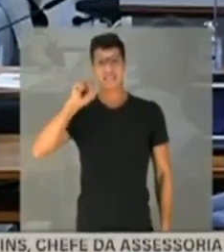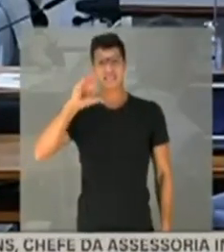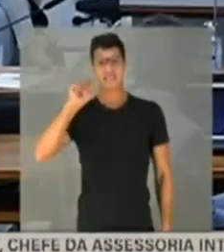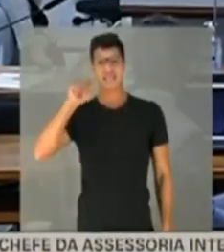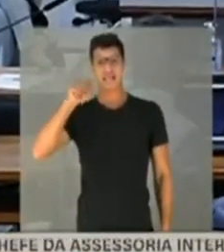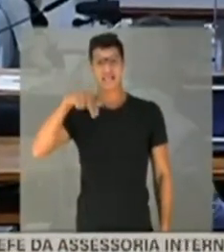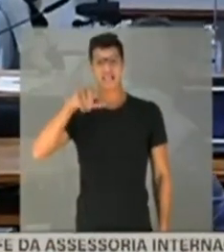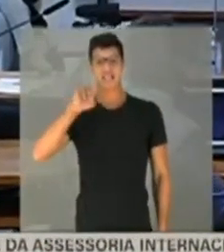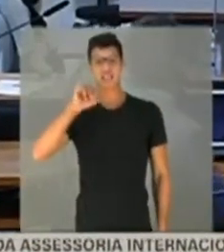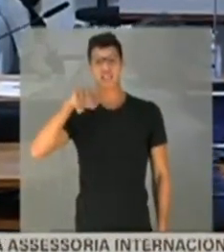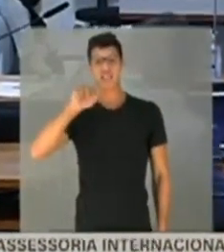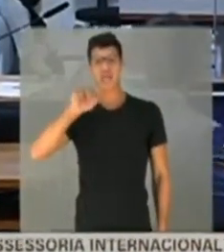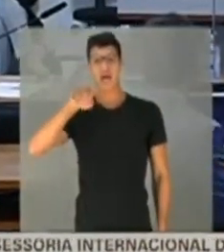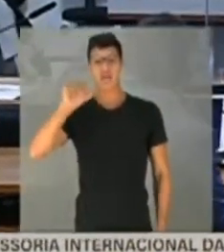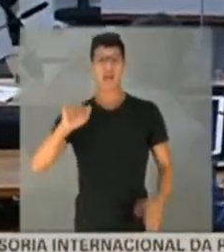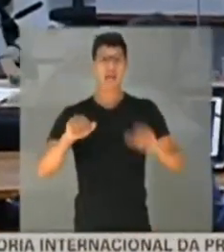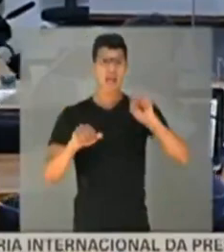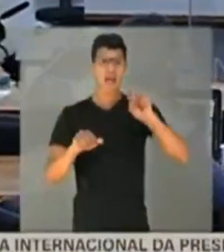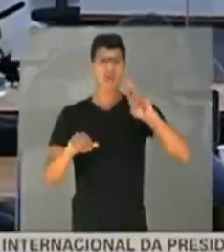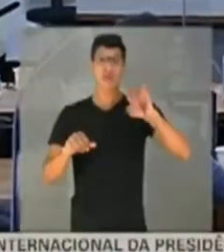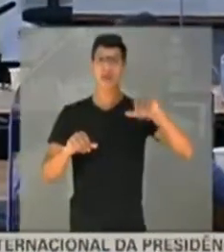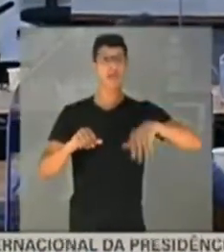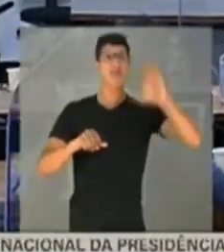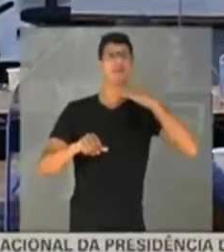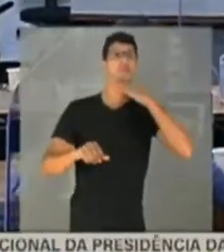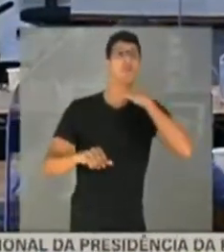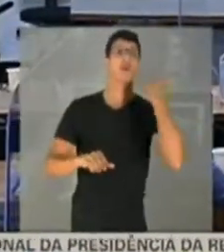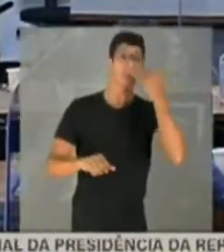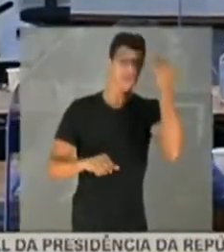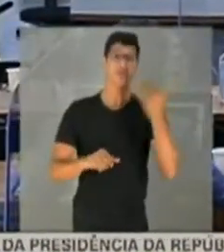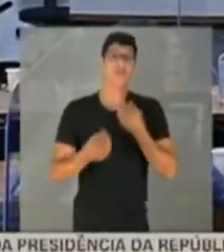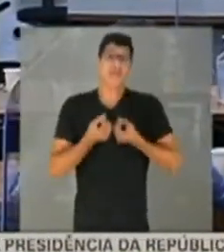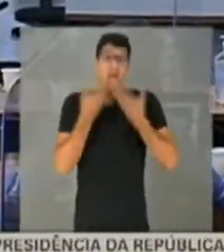mais matou gente. Então, todo mundo sabe que o dado está errado. Vamos garantir a palavra para o depoente. É isso, presidente.